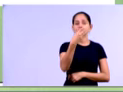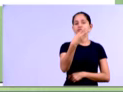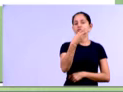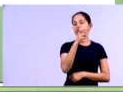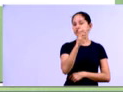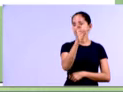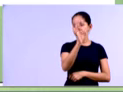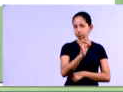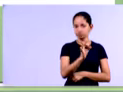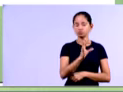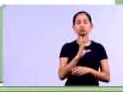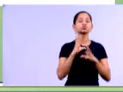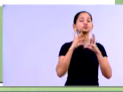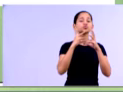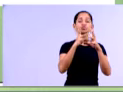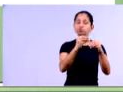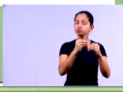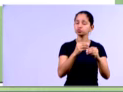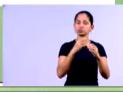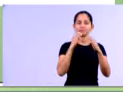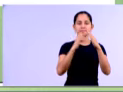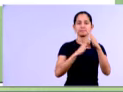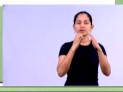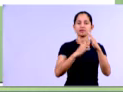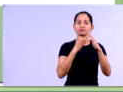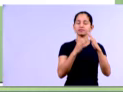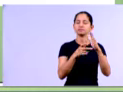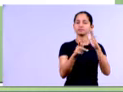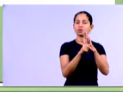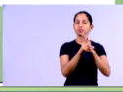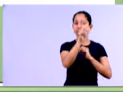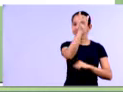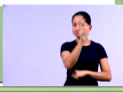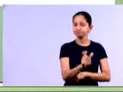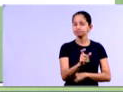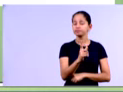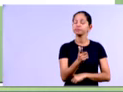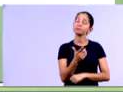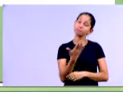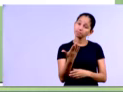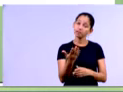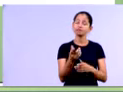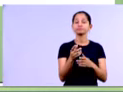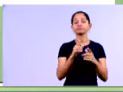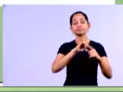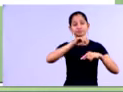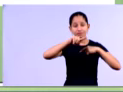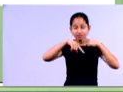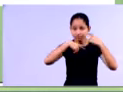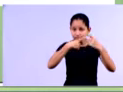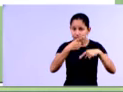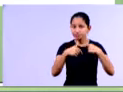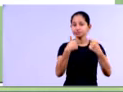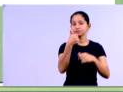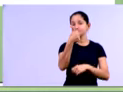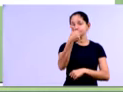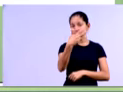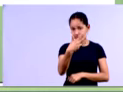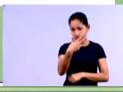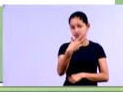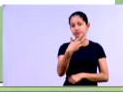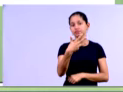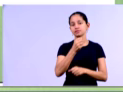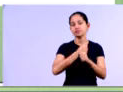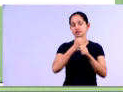do investimento da empresa, né, no ativo da empresa. Ok. E em 2013, né, essa